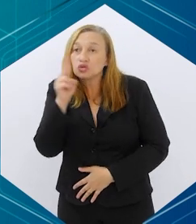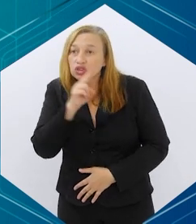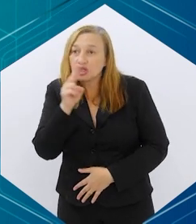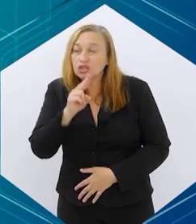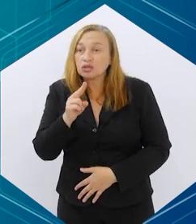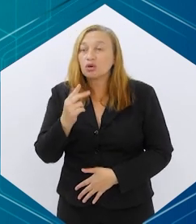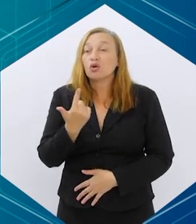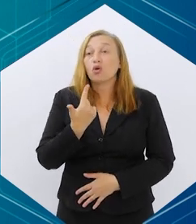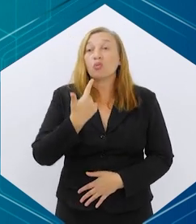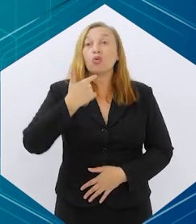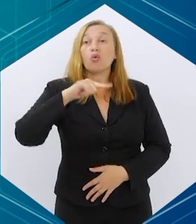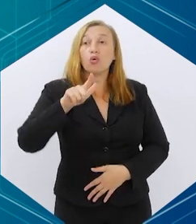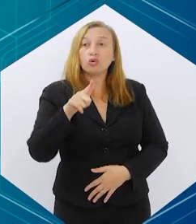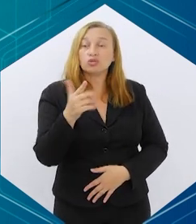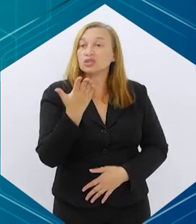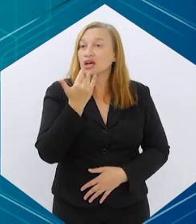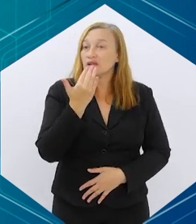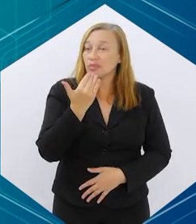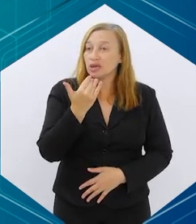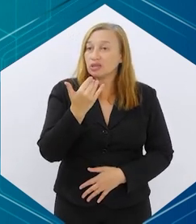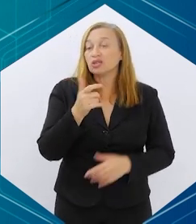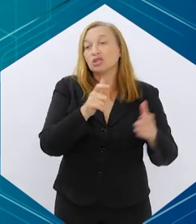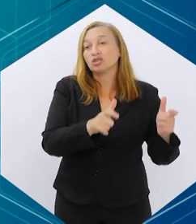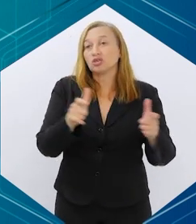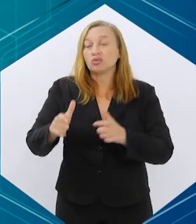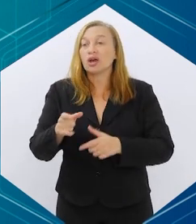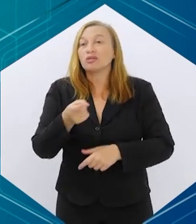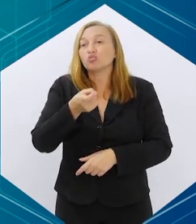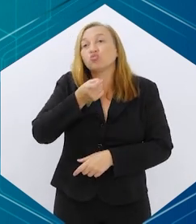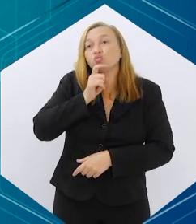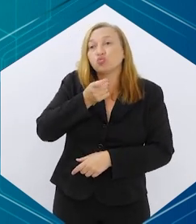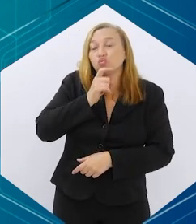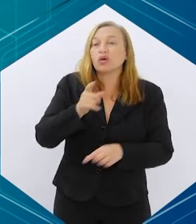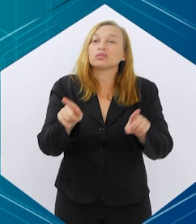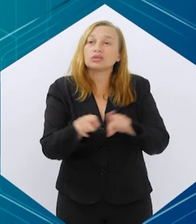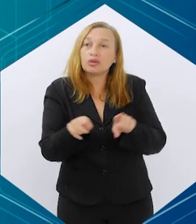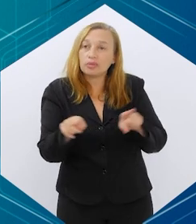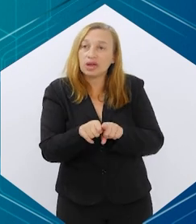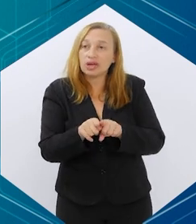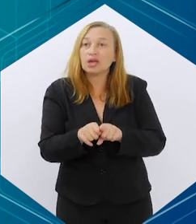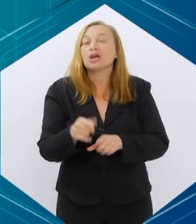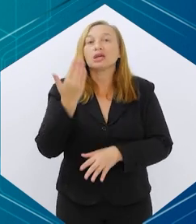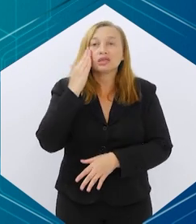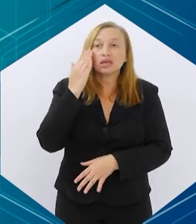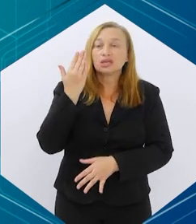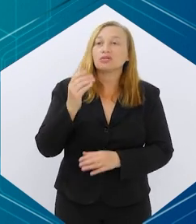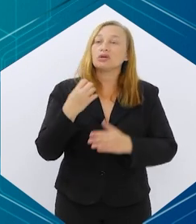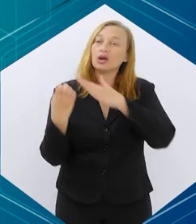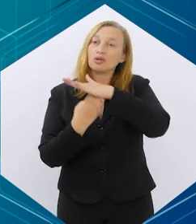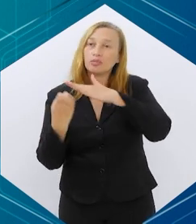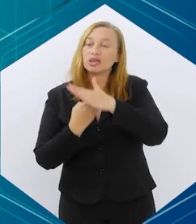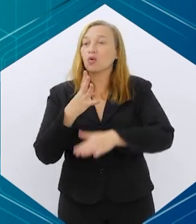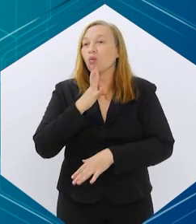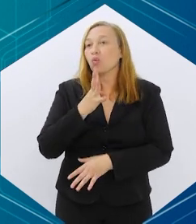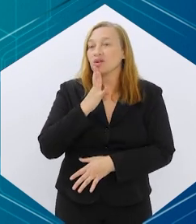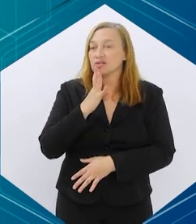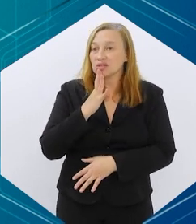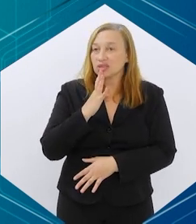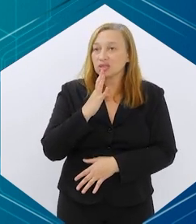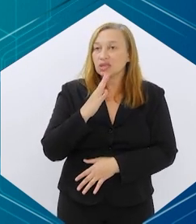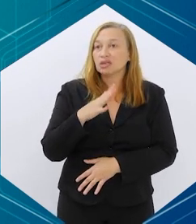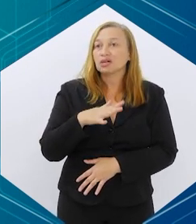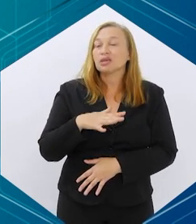outros alimentos de outras redes que também são congelados. Entendo que é uma empresa conhecida no mercado